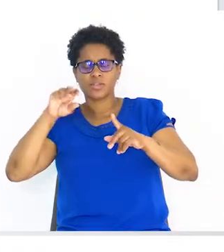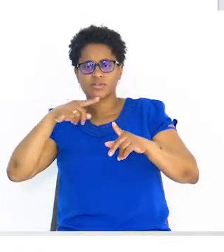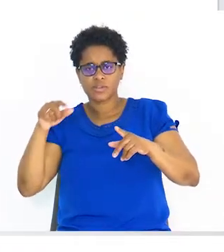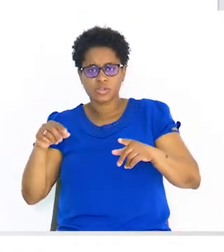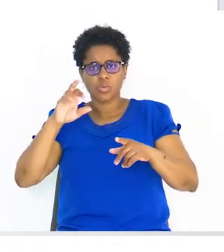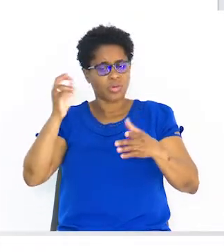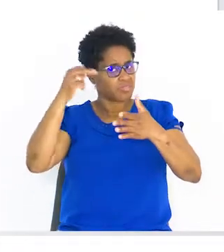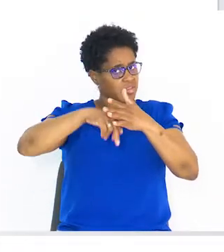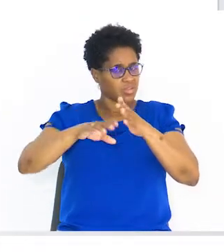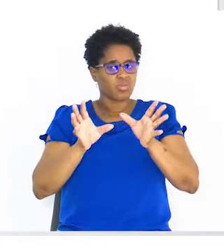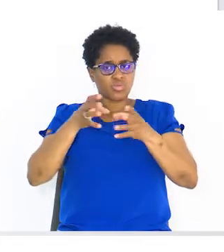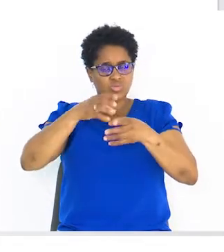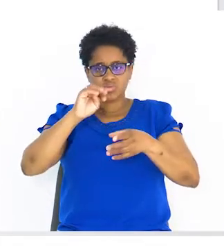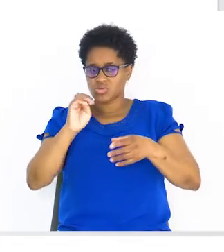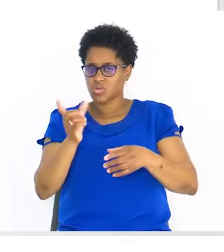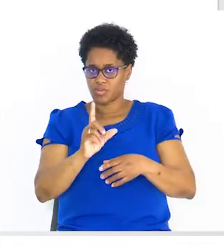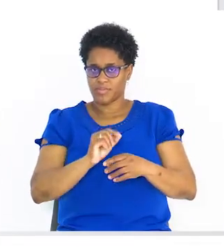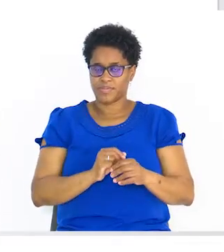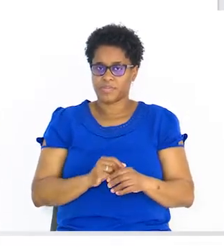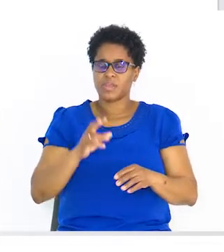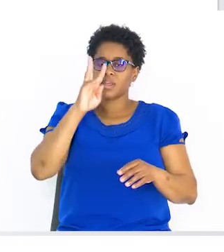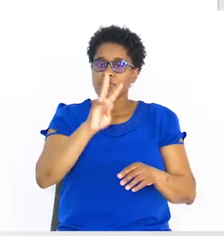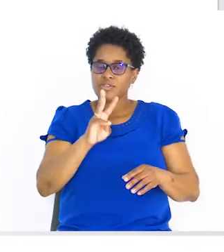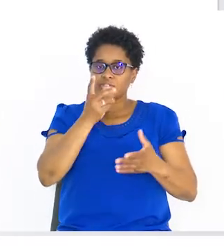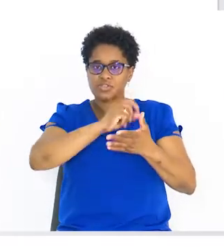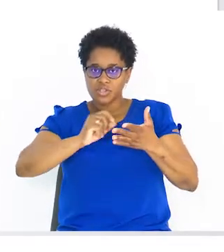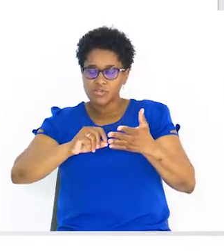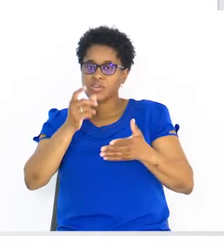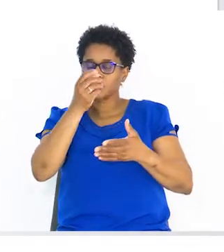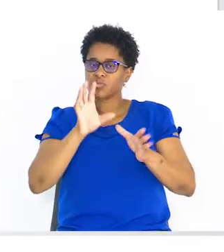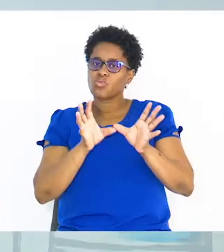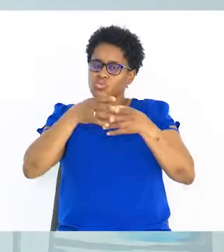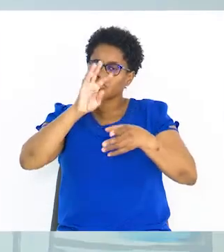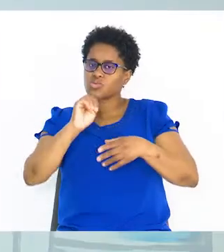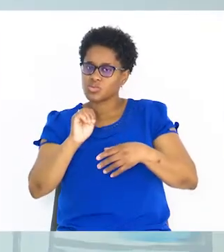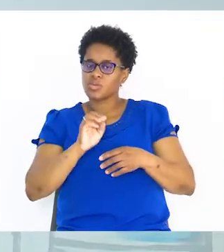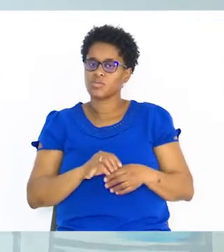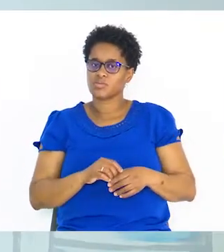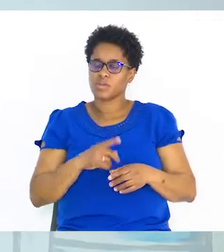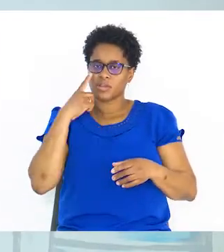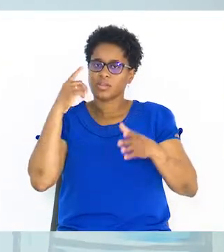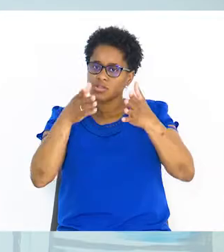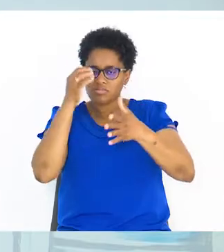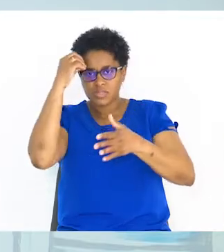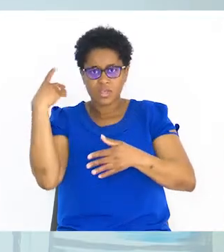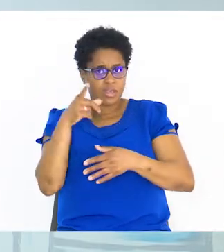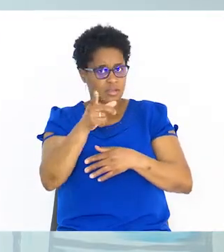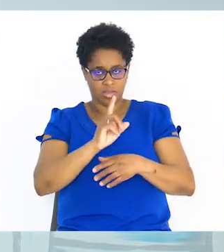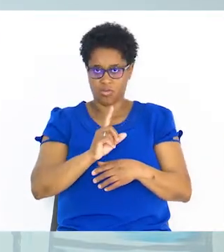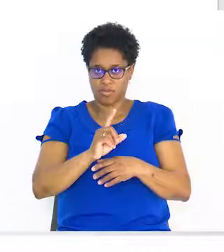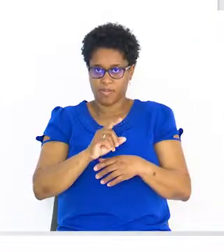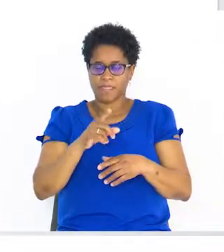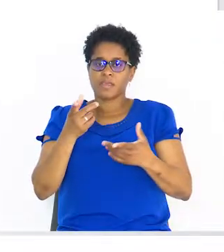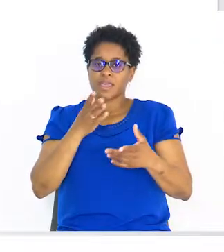solução. Se eu passo a escrever o conjunto solução. Atenção. Não se esqueçam que